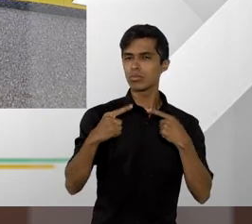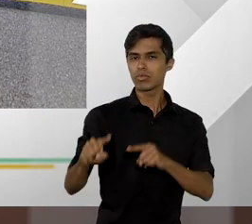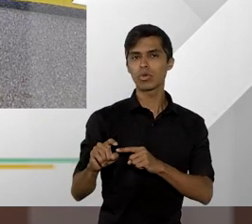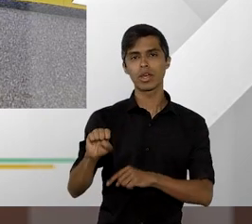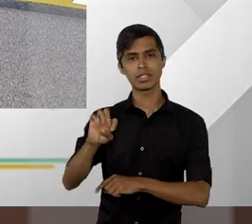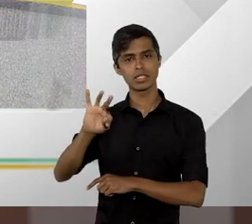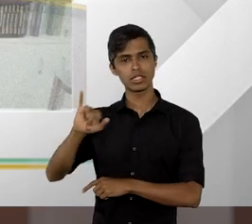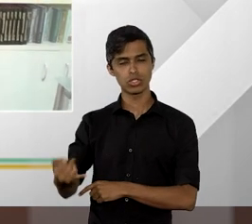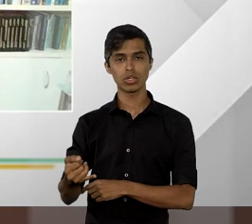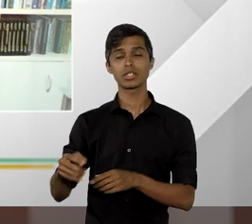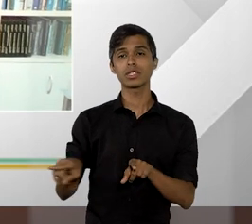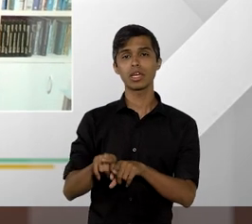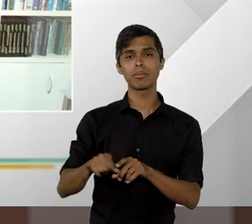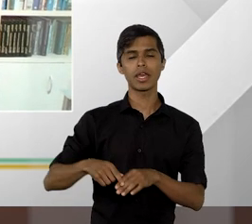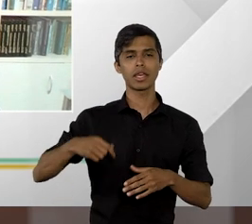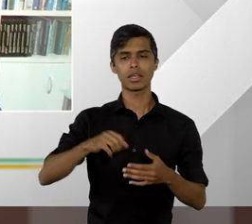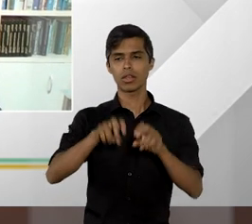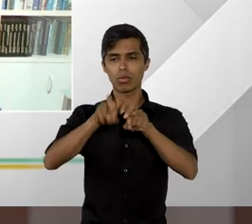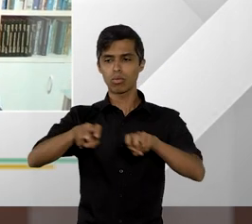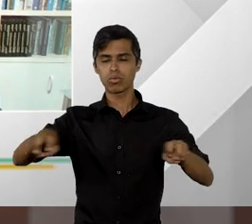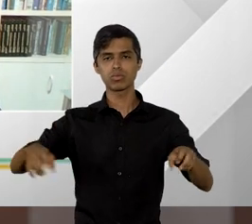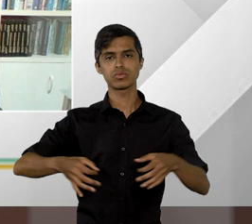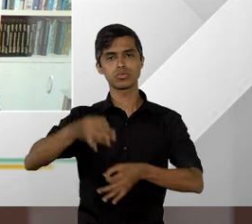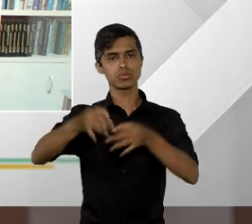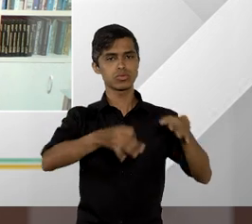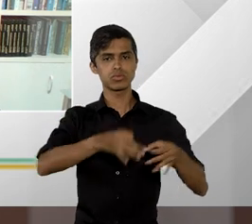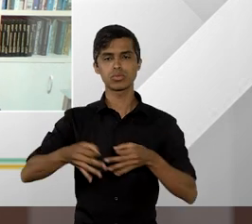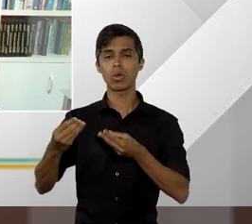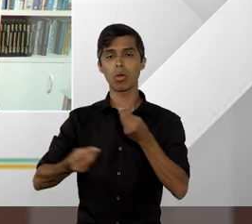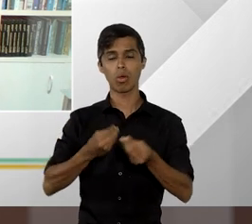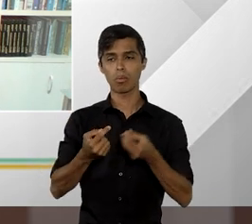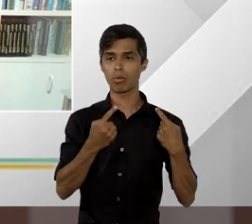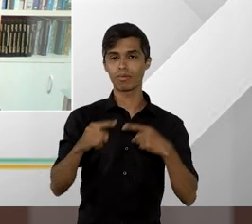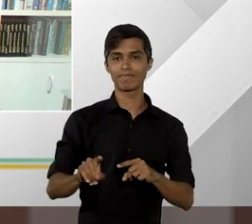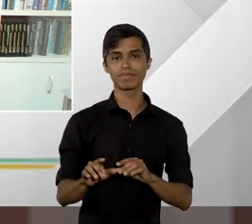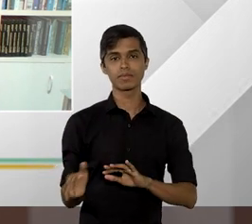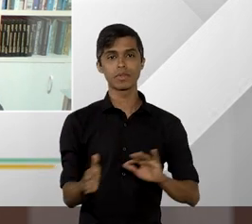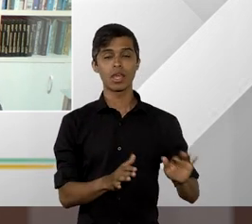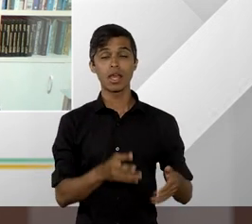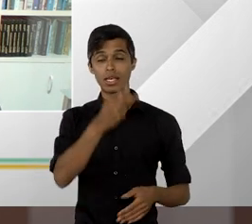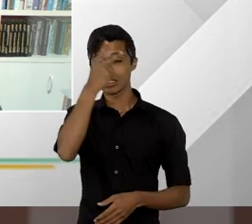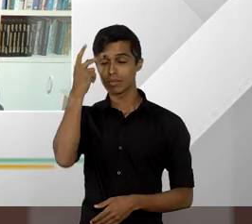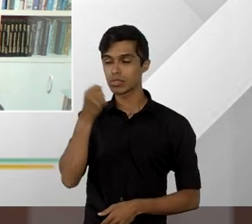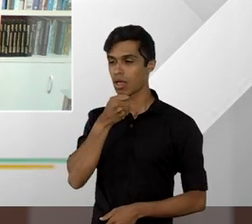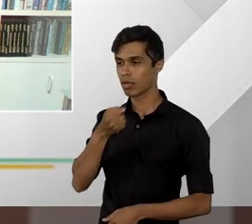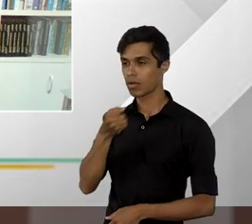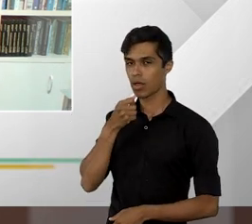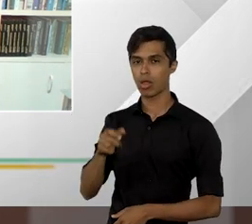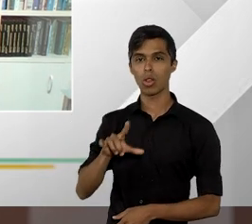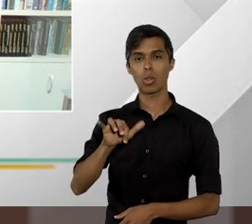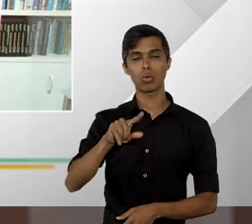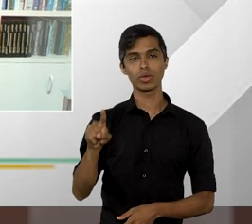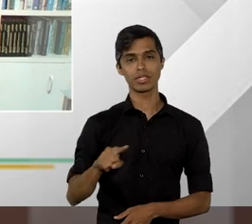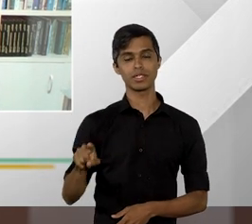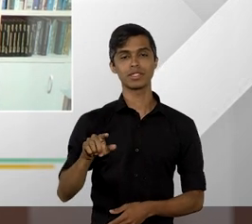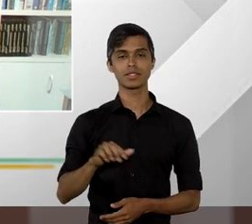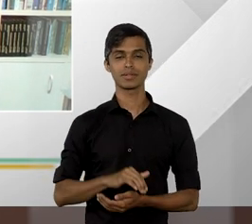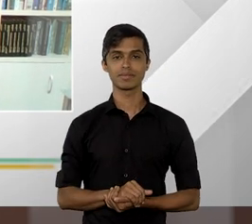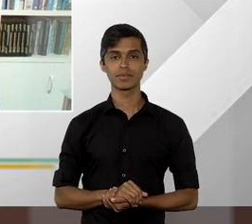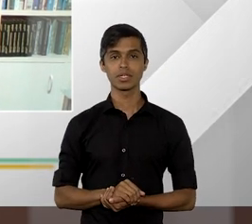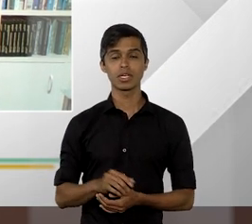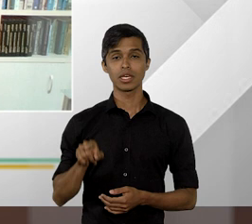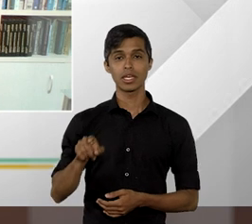jurisdicionado. Os nossos entrevistados de hoje já estão aqui com a gente, Dr. Luiz Rodrigues Vambier,